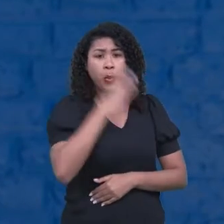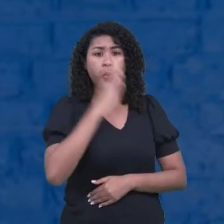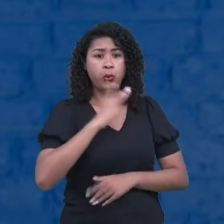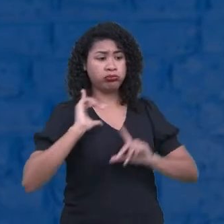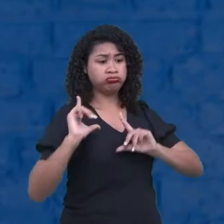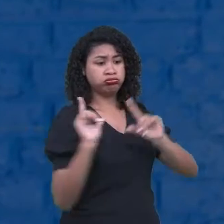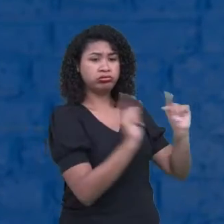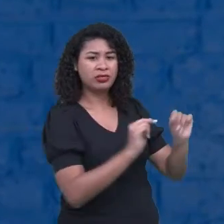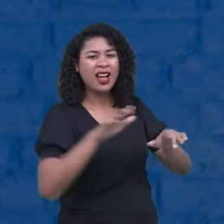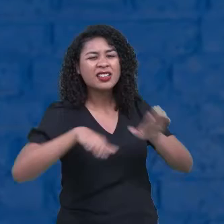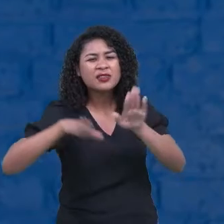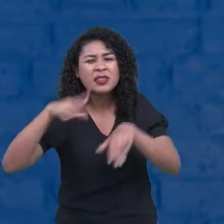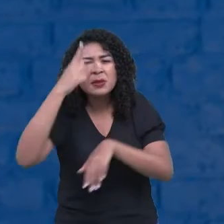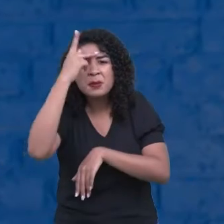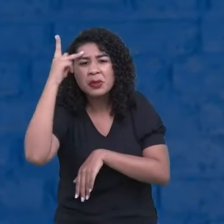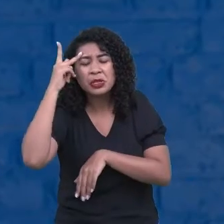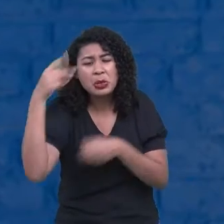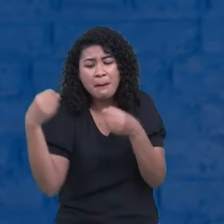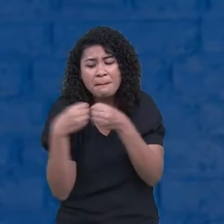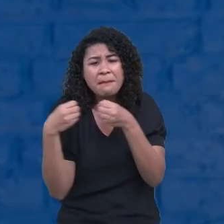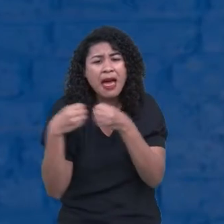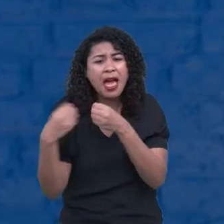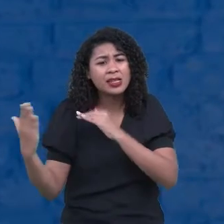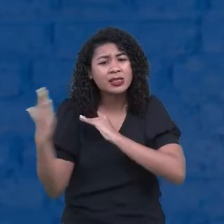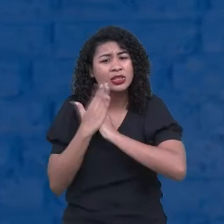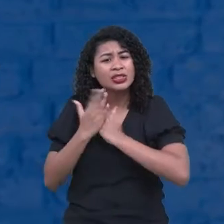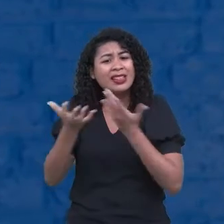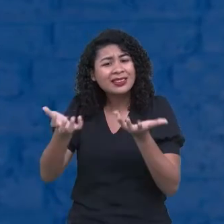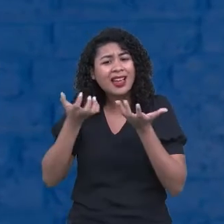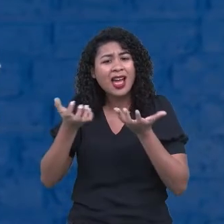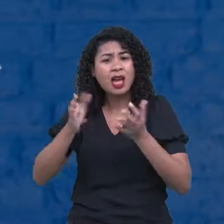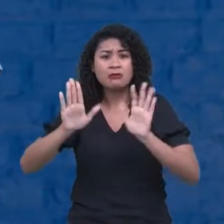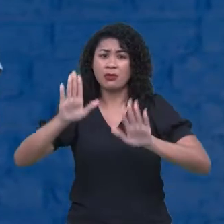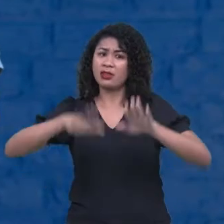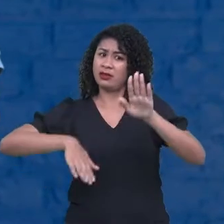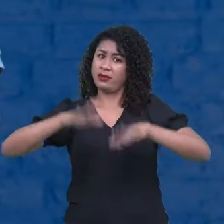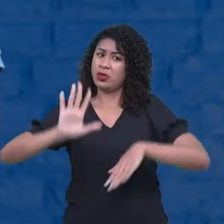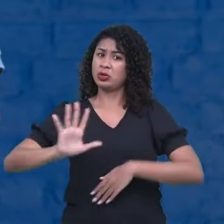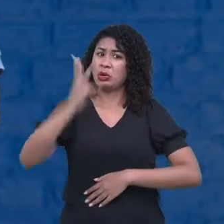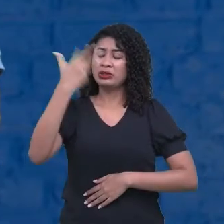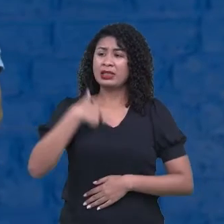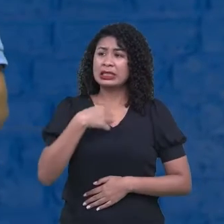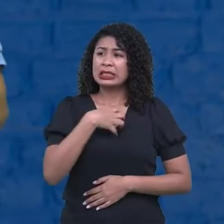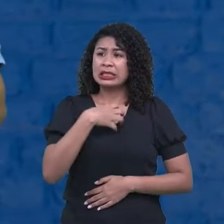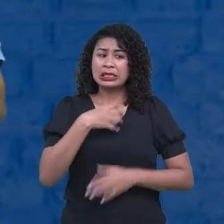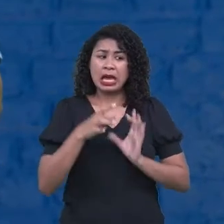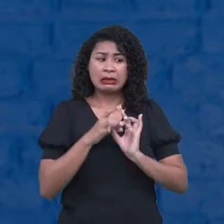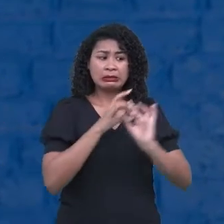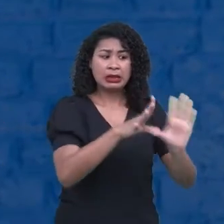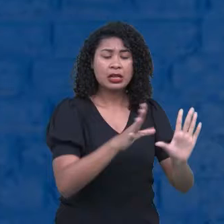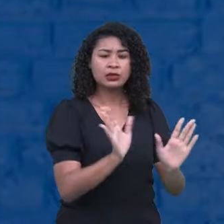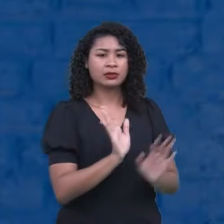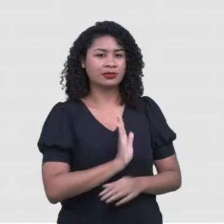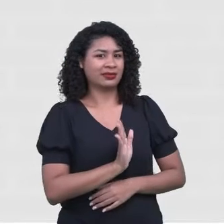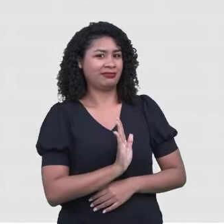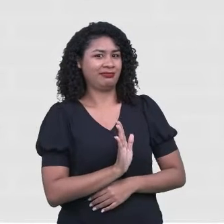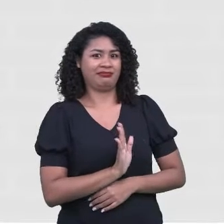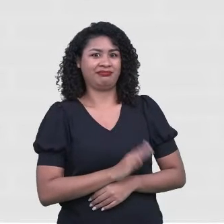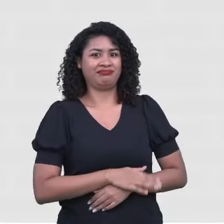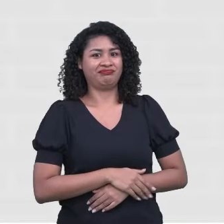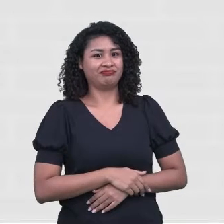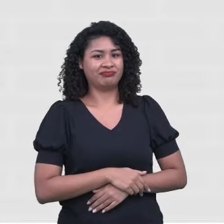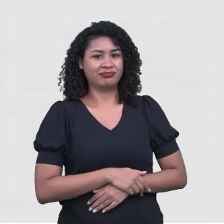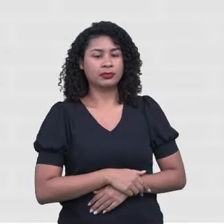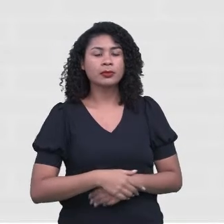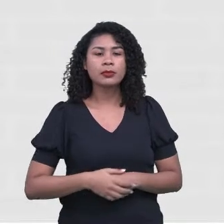estão muito próximas, querendo nos ajudar, mas, às vezes, somos nós mesmos que não permitimos. Tá bom? Continuando. Dedique